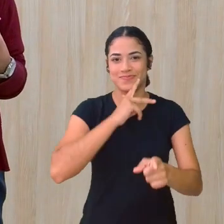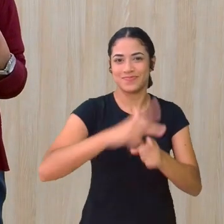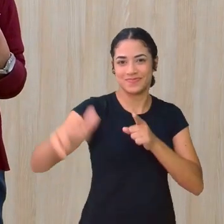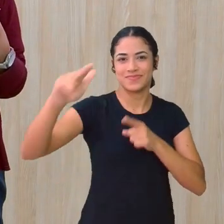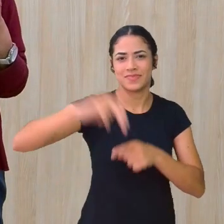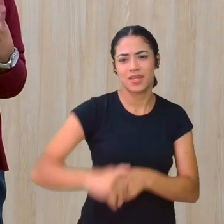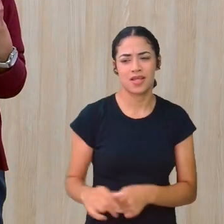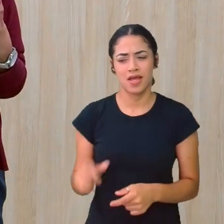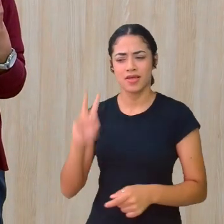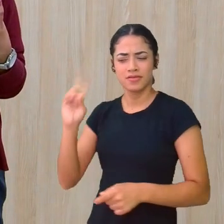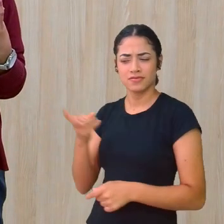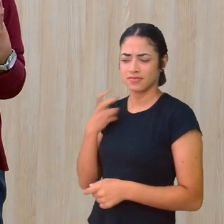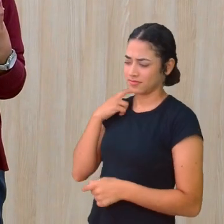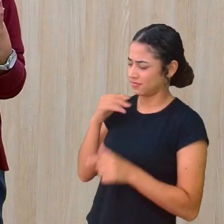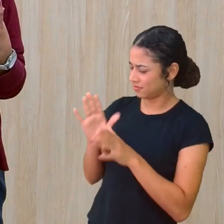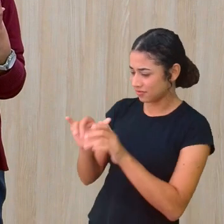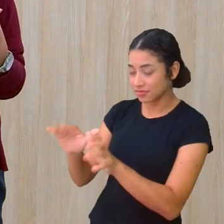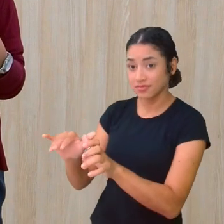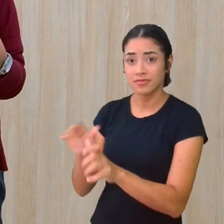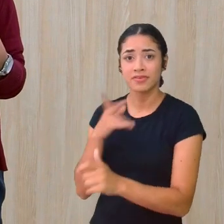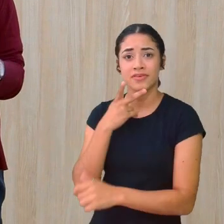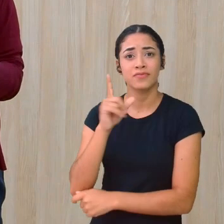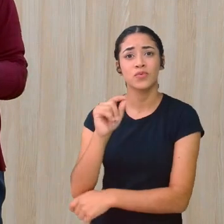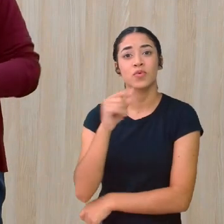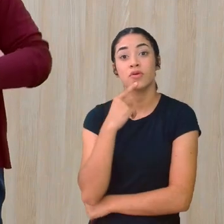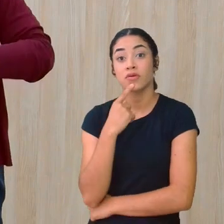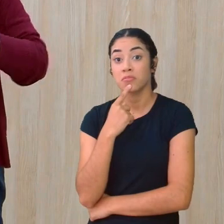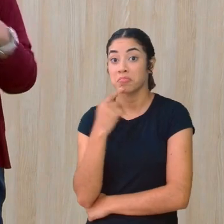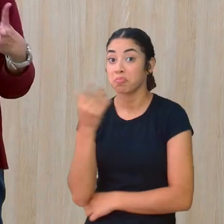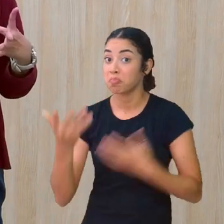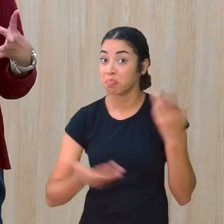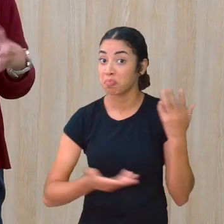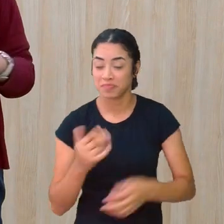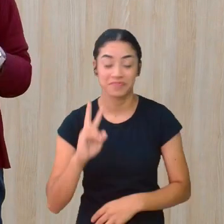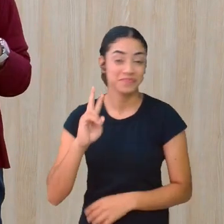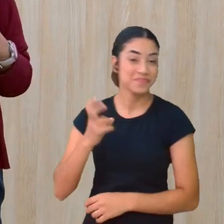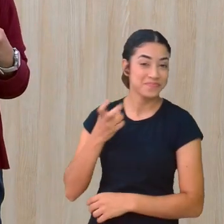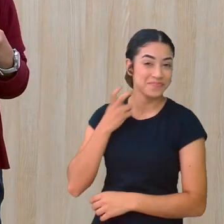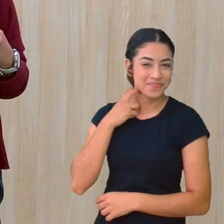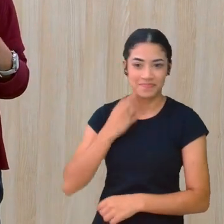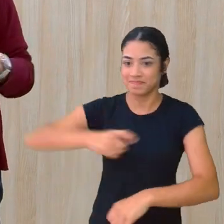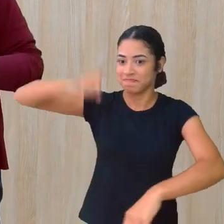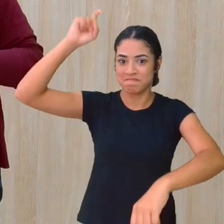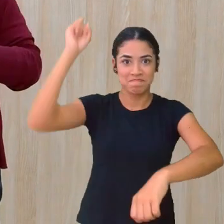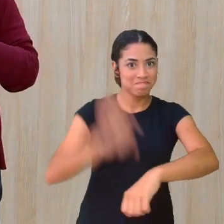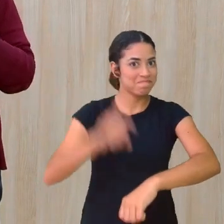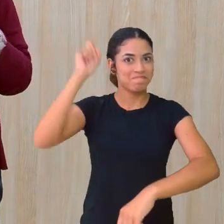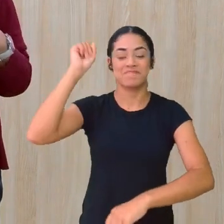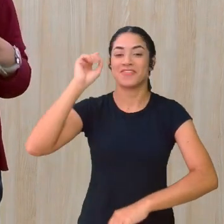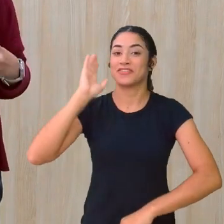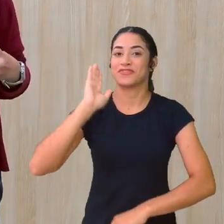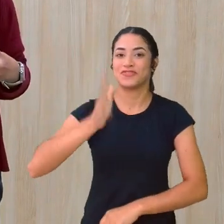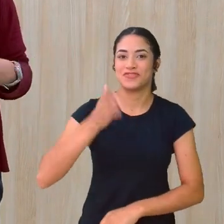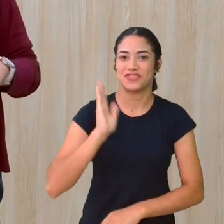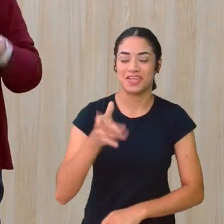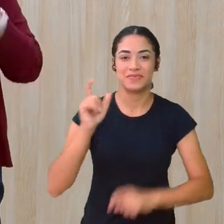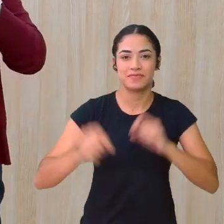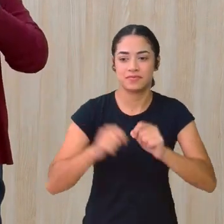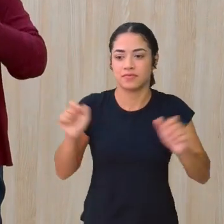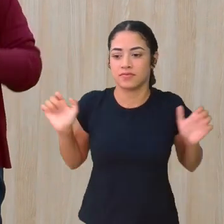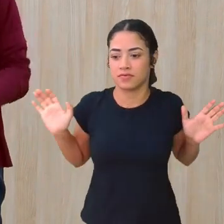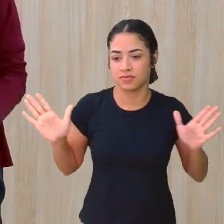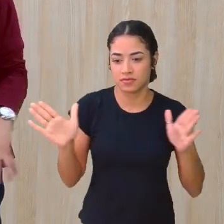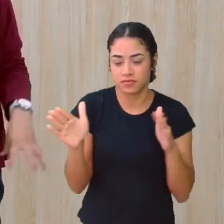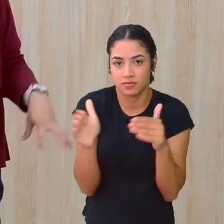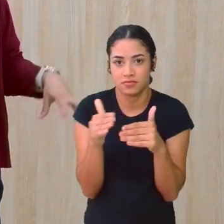morceguinho se comportou diante desse novo cenário? O morcego, na mesma hora, fechou as asas e foi